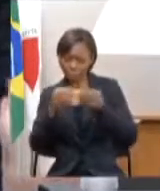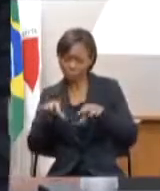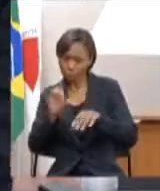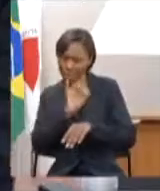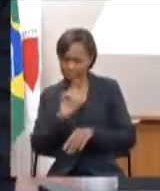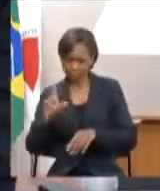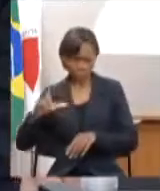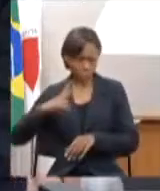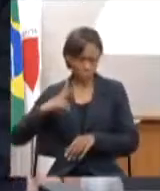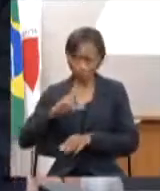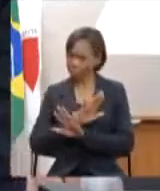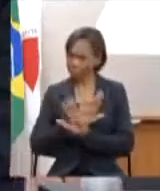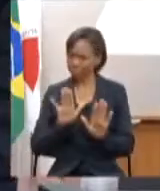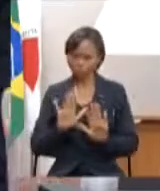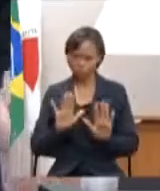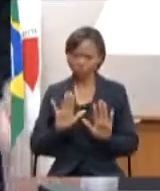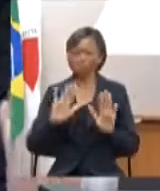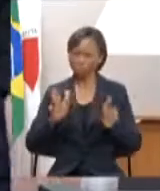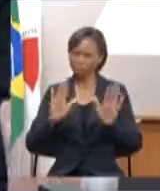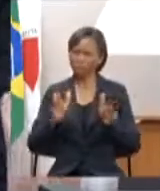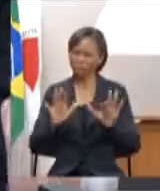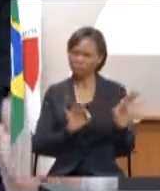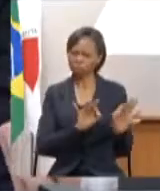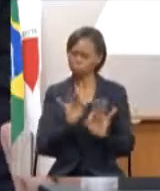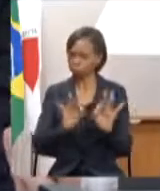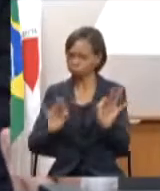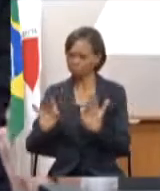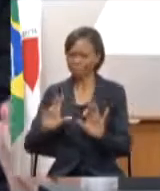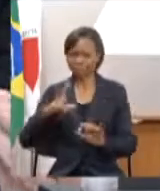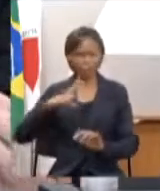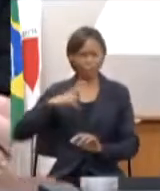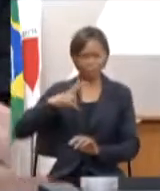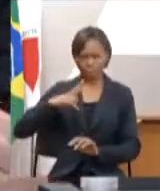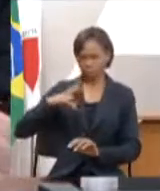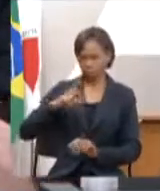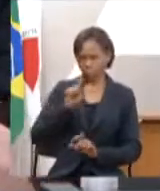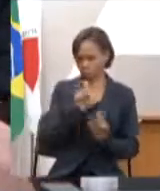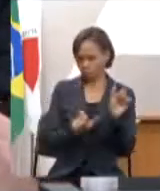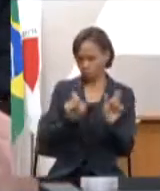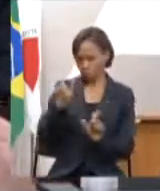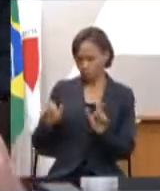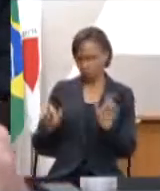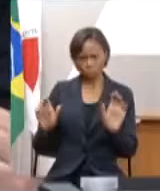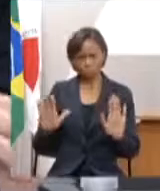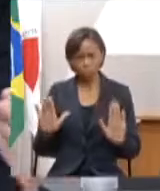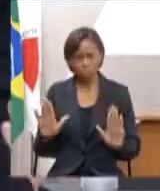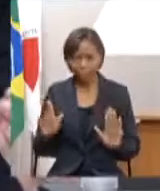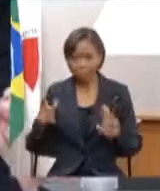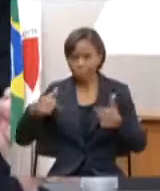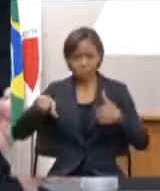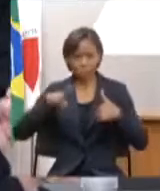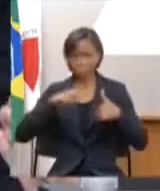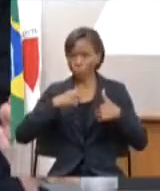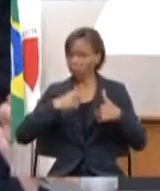está sendo reparado e são ações individuais nós não estamos em momento algum